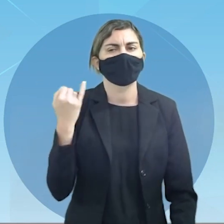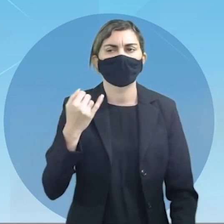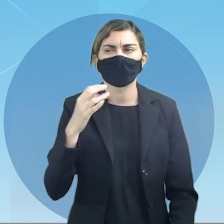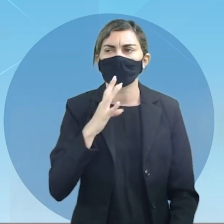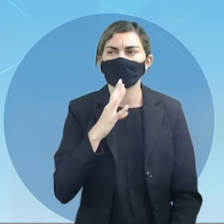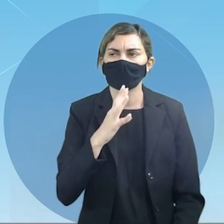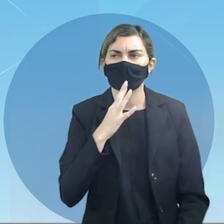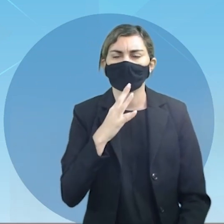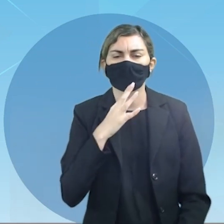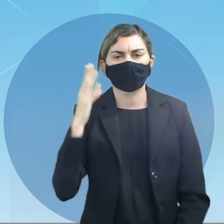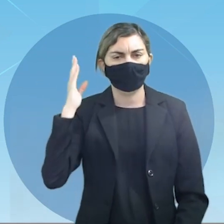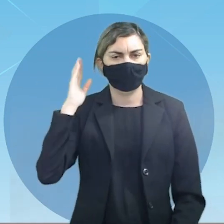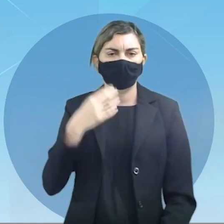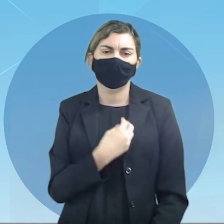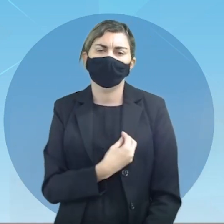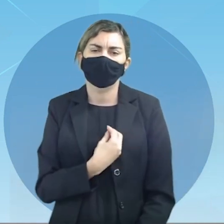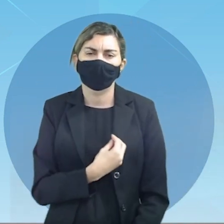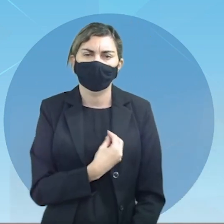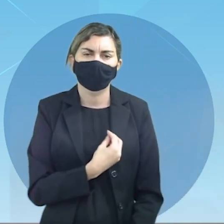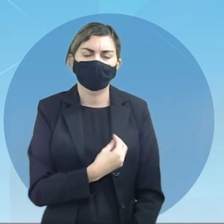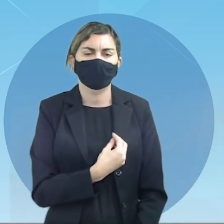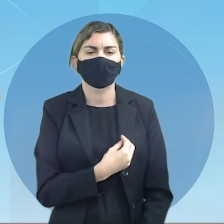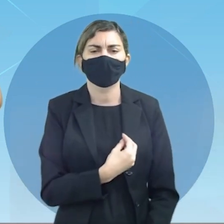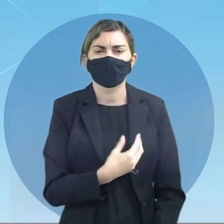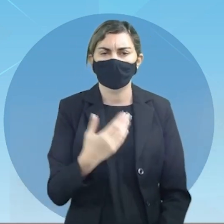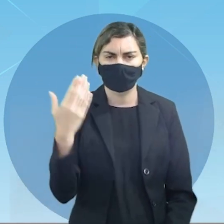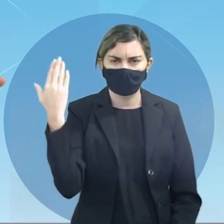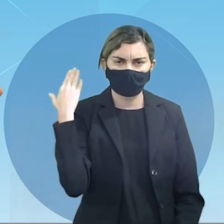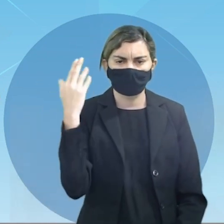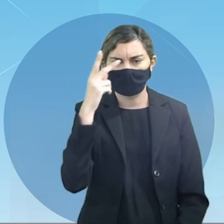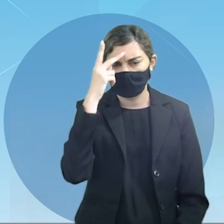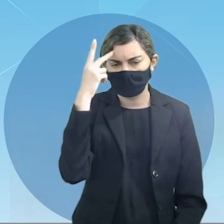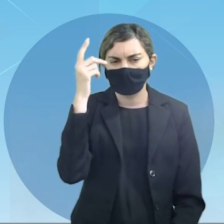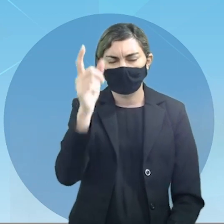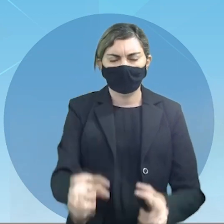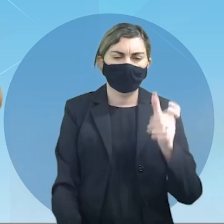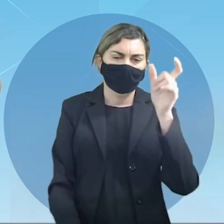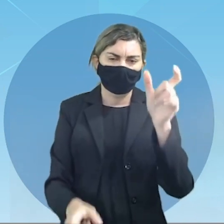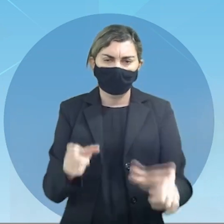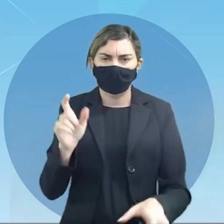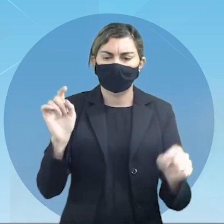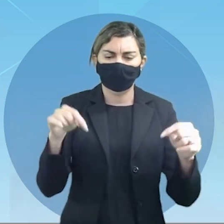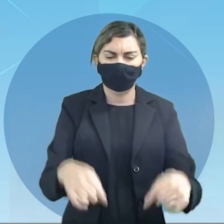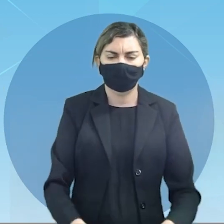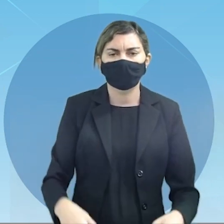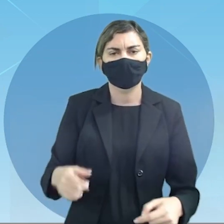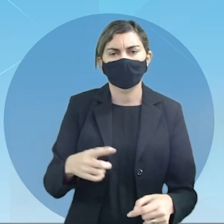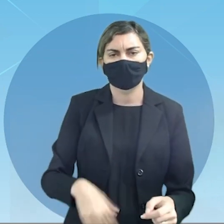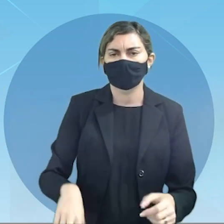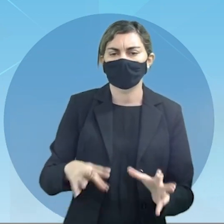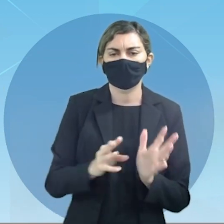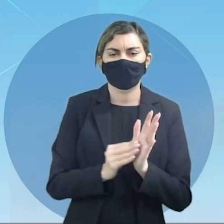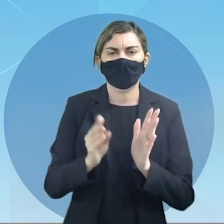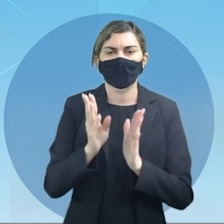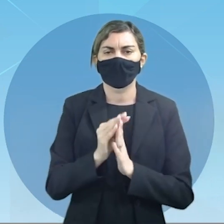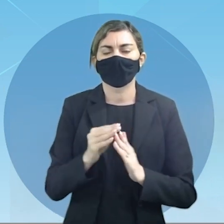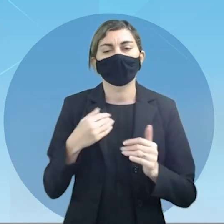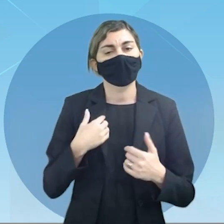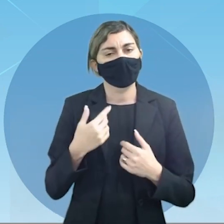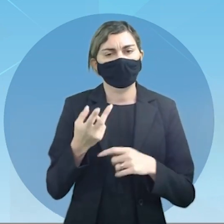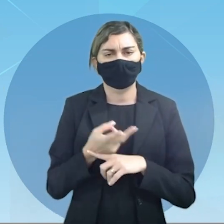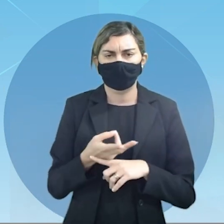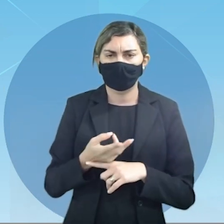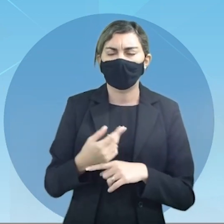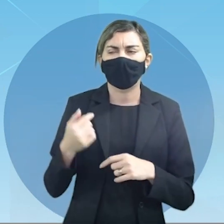conhecer a vida a obra dessas personalidades que aqui em nosso componente nós estamos